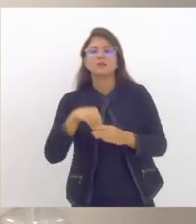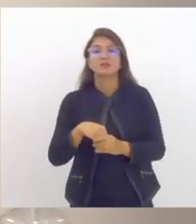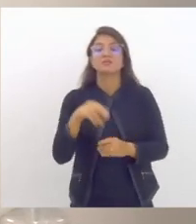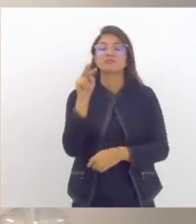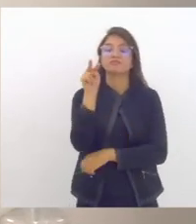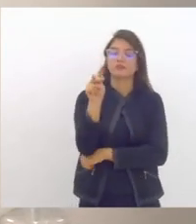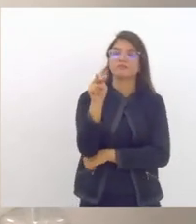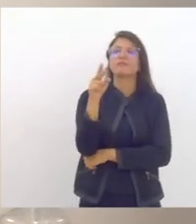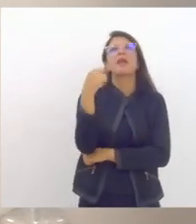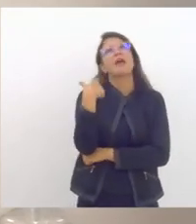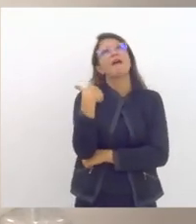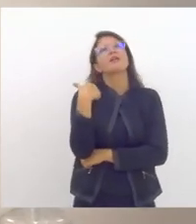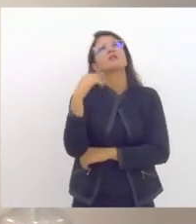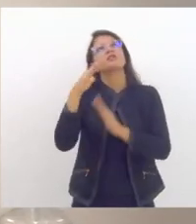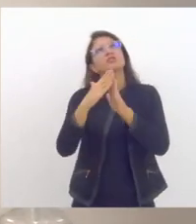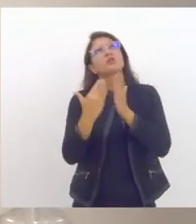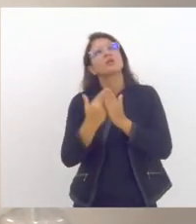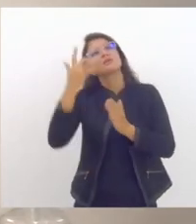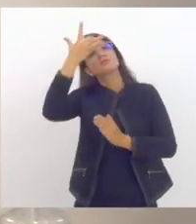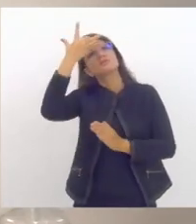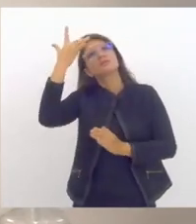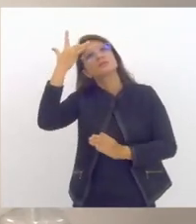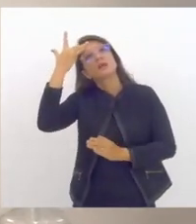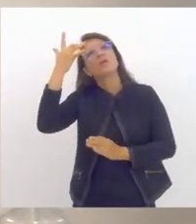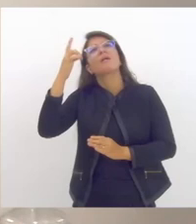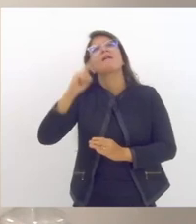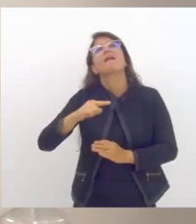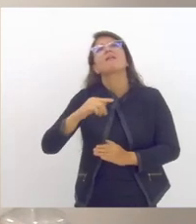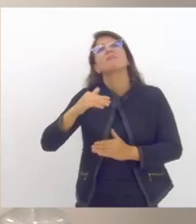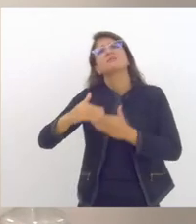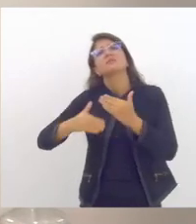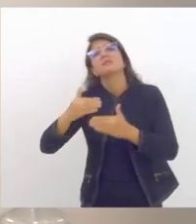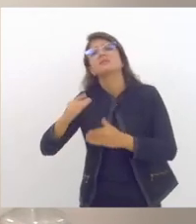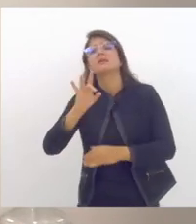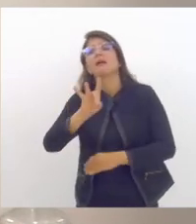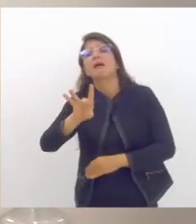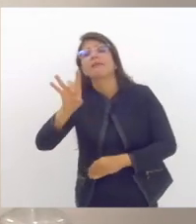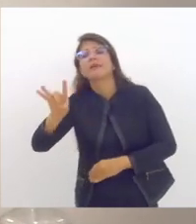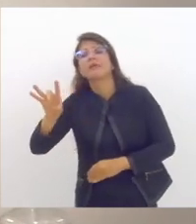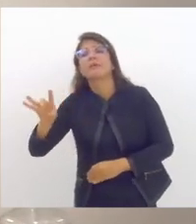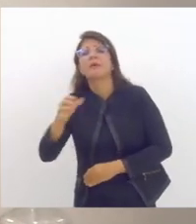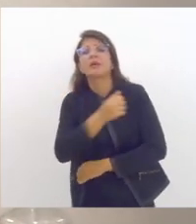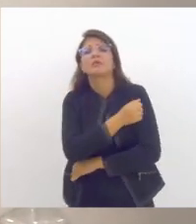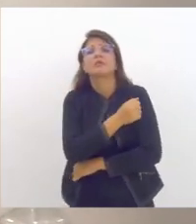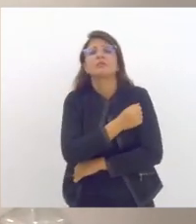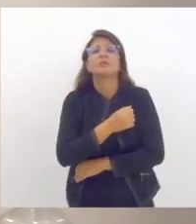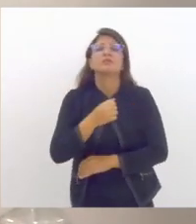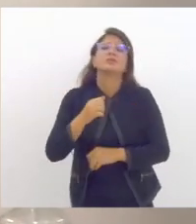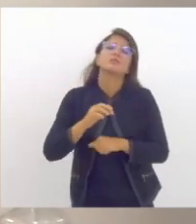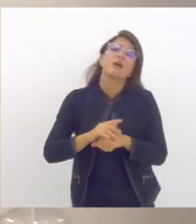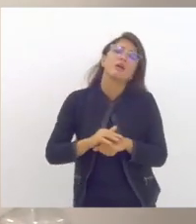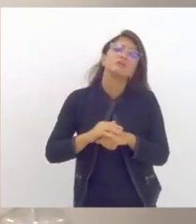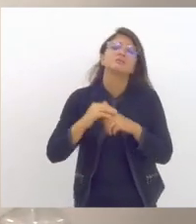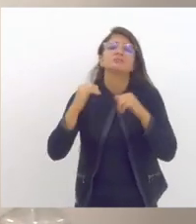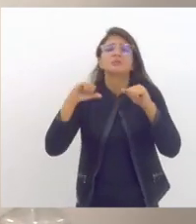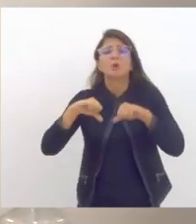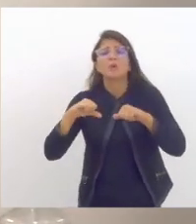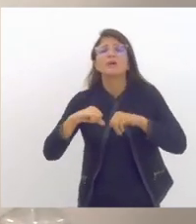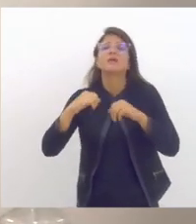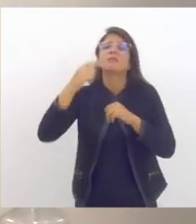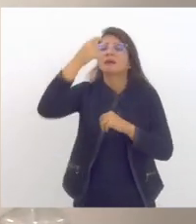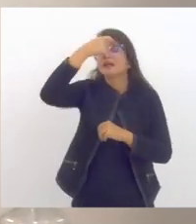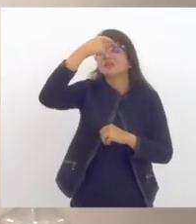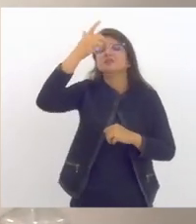simplesmente num processo de adoecimento individual dos estudantes como se isso não estivesse relacionado as